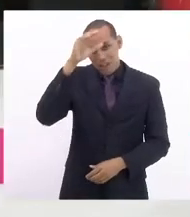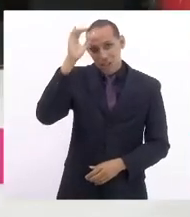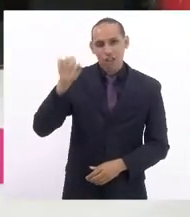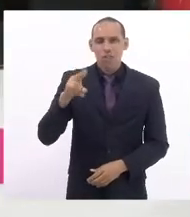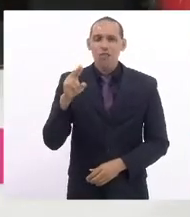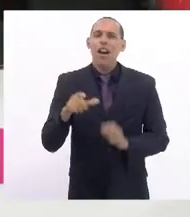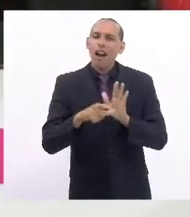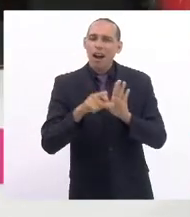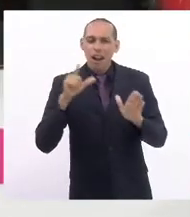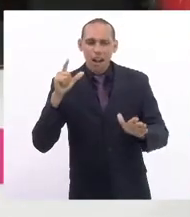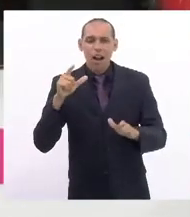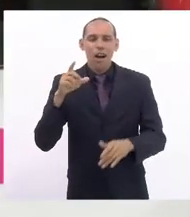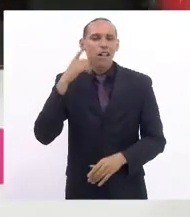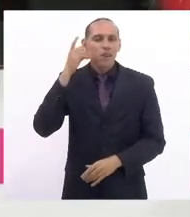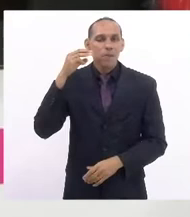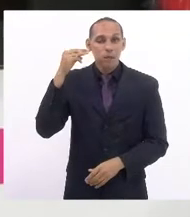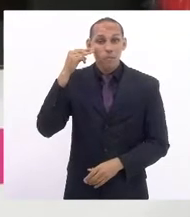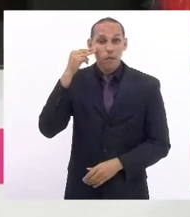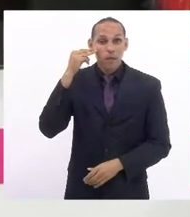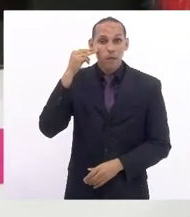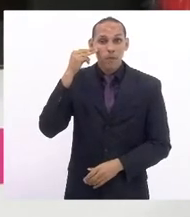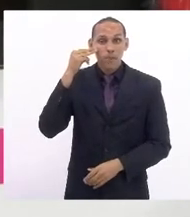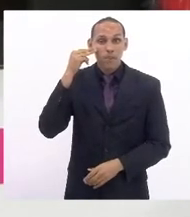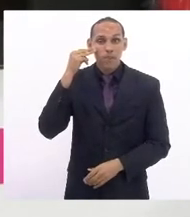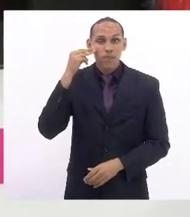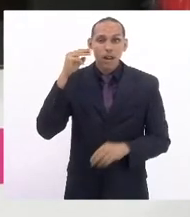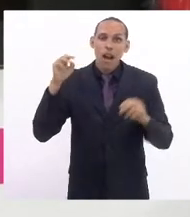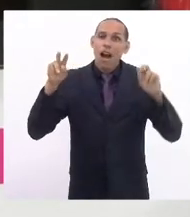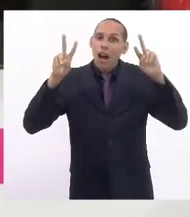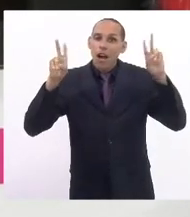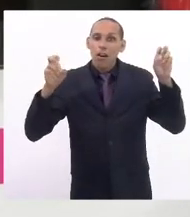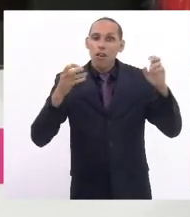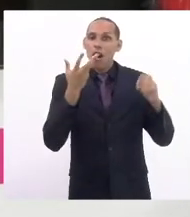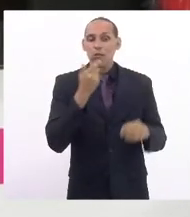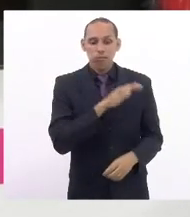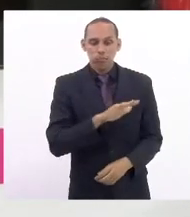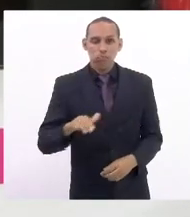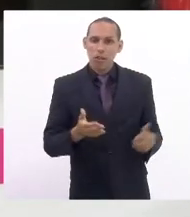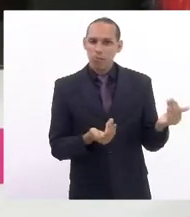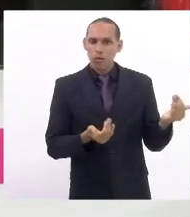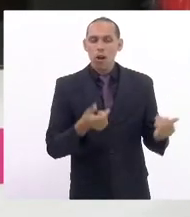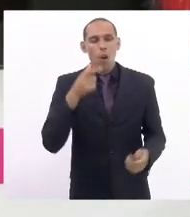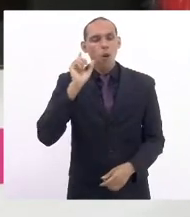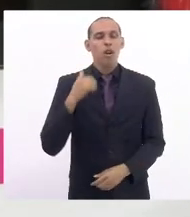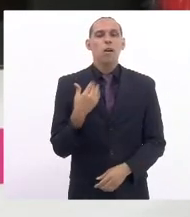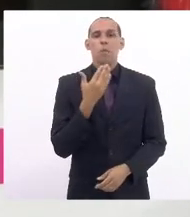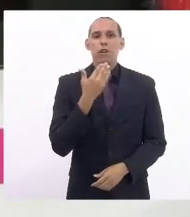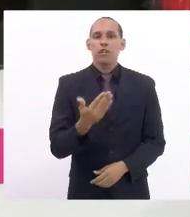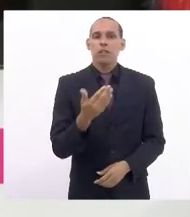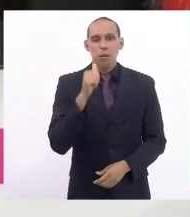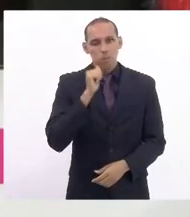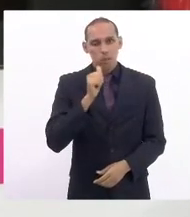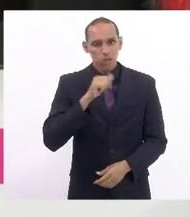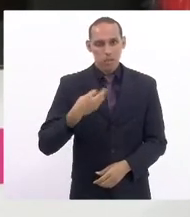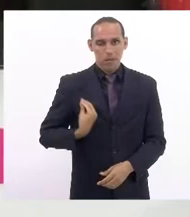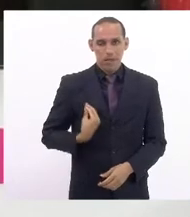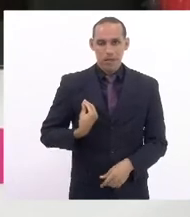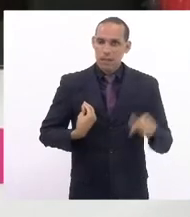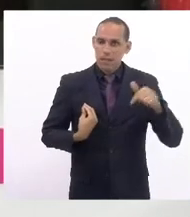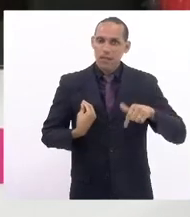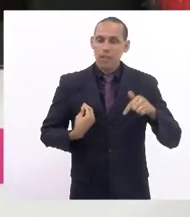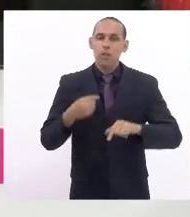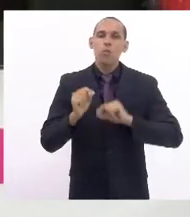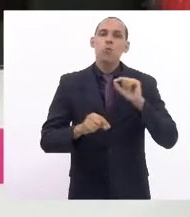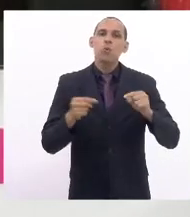da deputada Mônica trazendo o assunto da criança e do adolescente que ontem eu pedia as mulheres aqui presentes porque